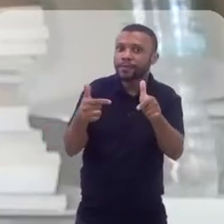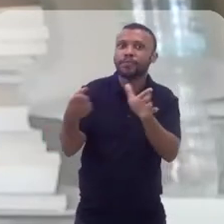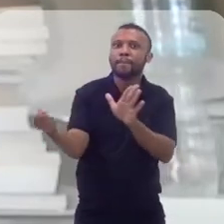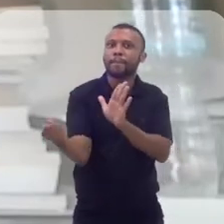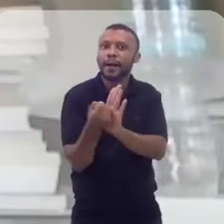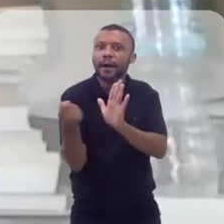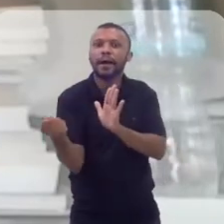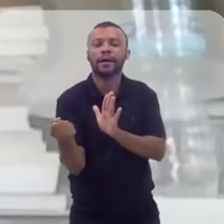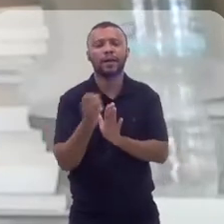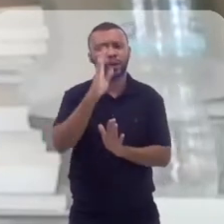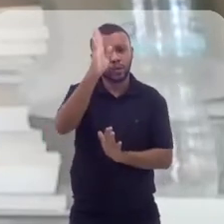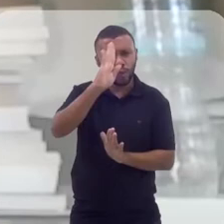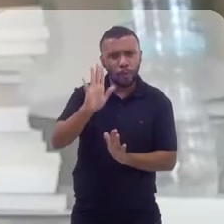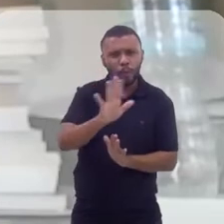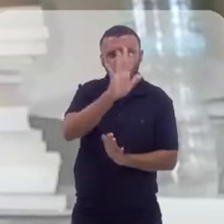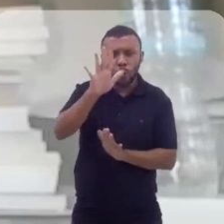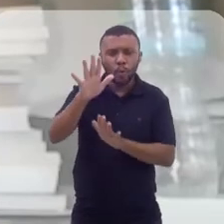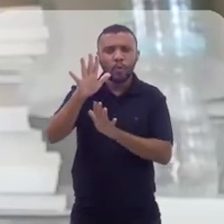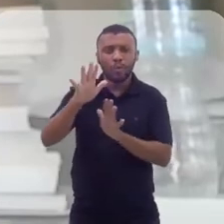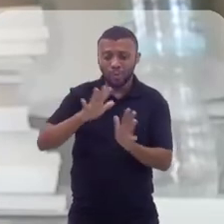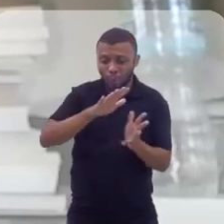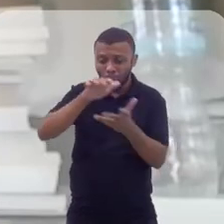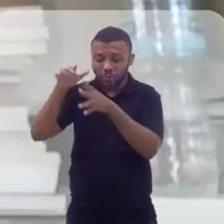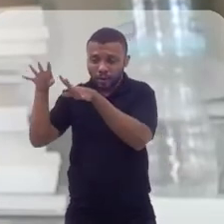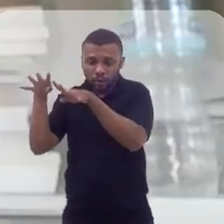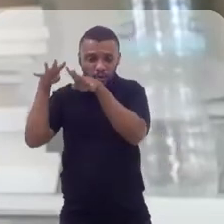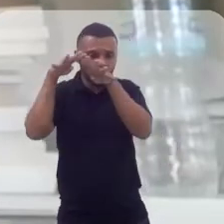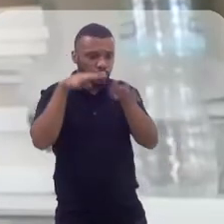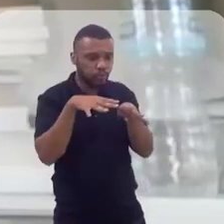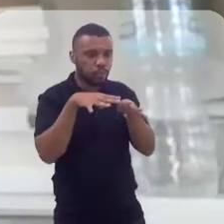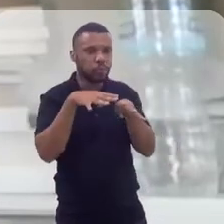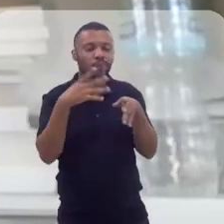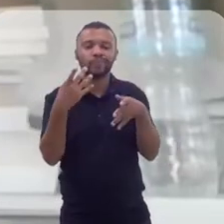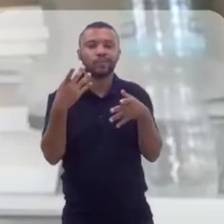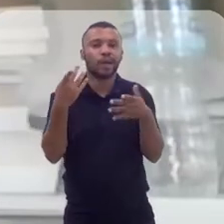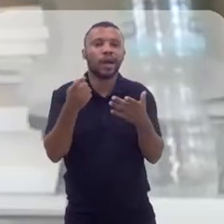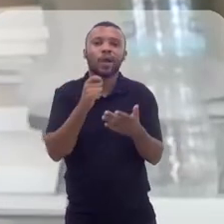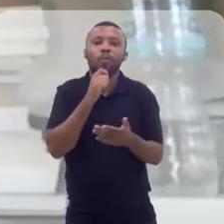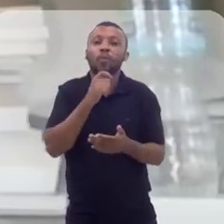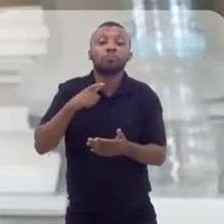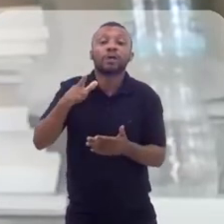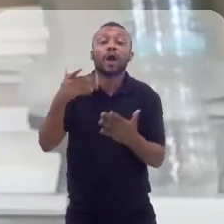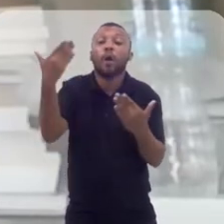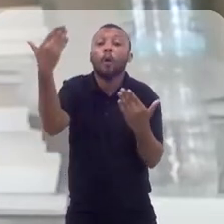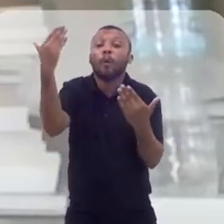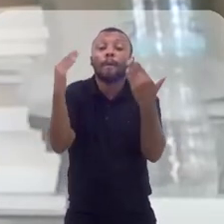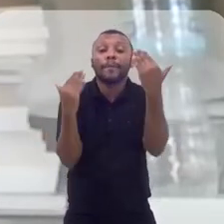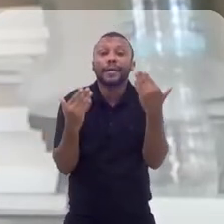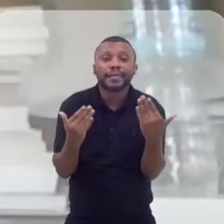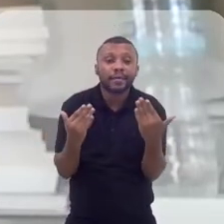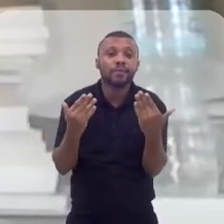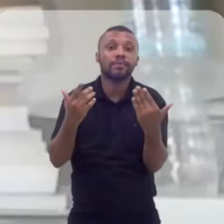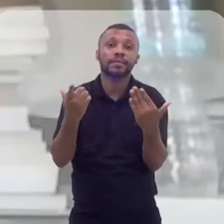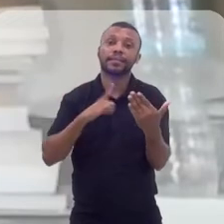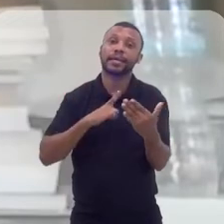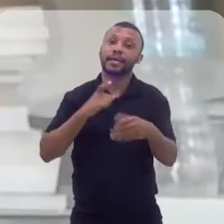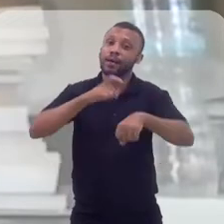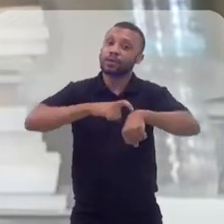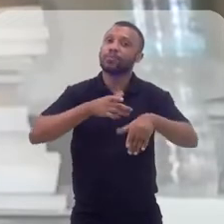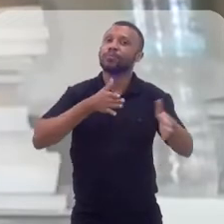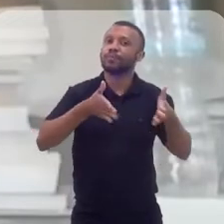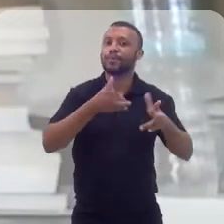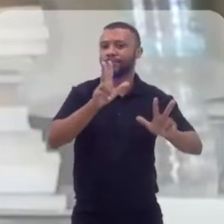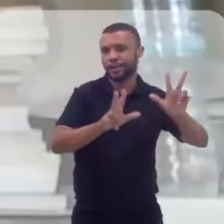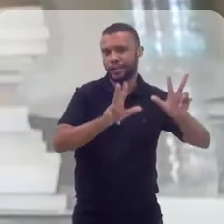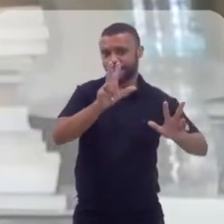gastos que o Brasil faz fora do país para promover, não tem nem de perto o efeito que o carnaval tem. Isso é a promoção